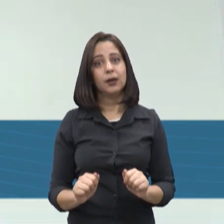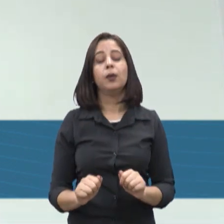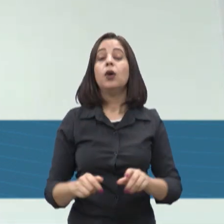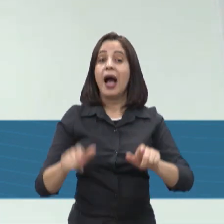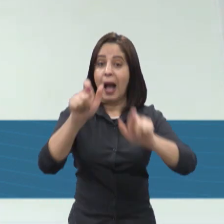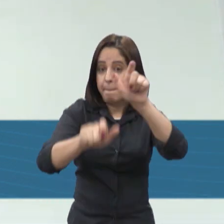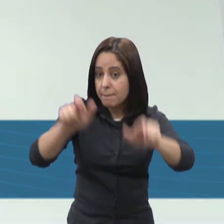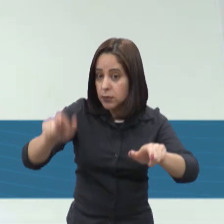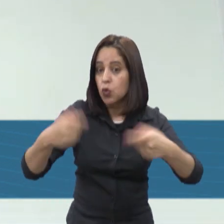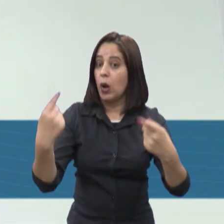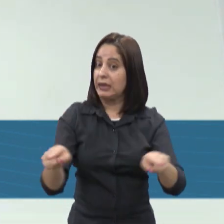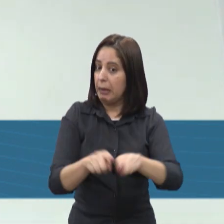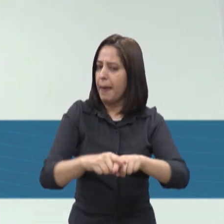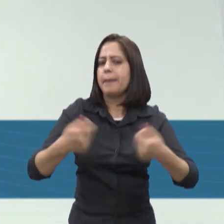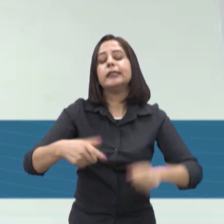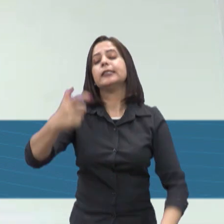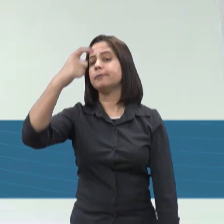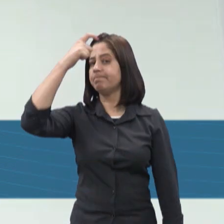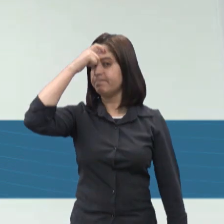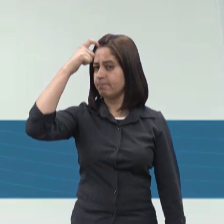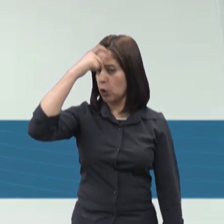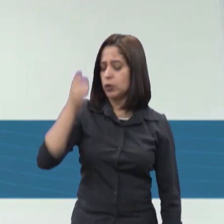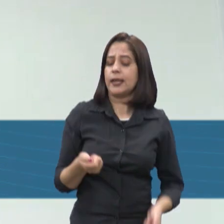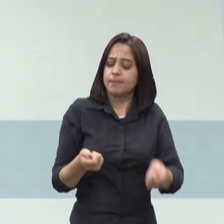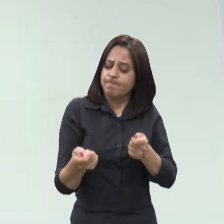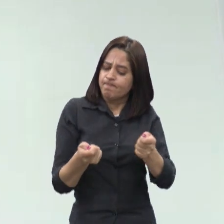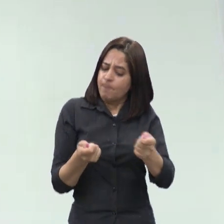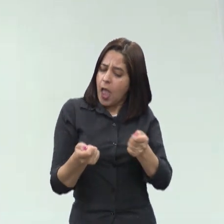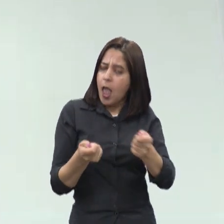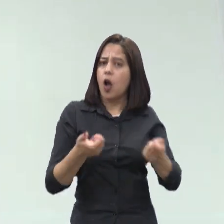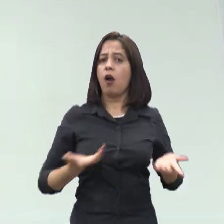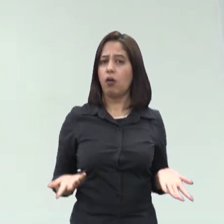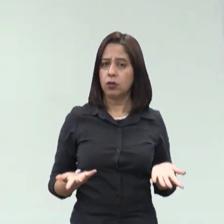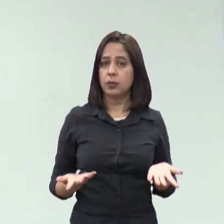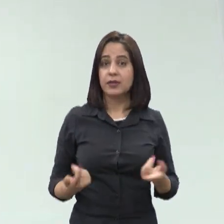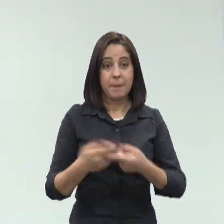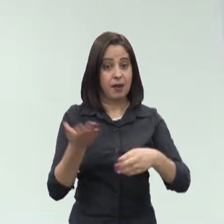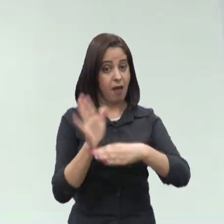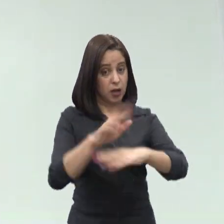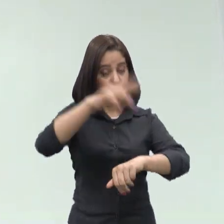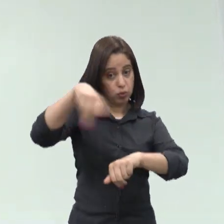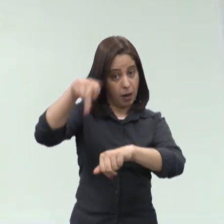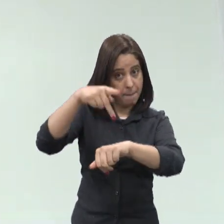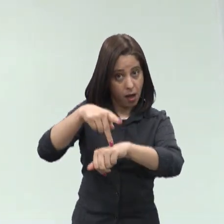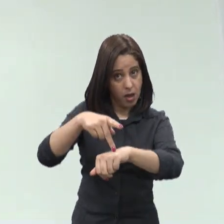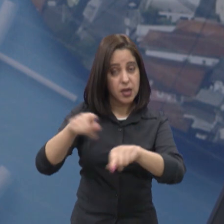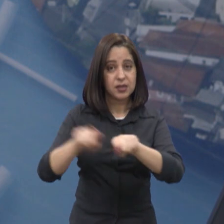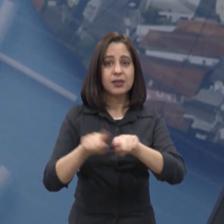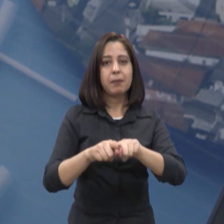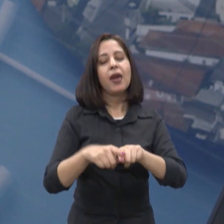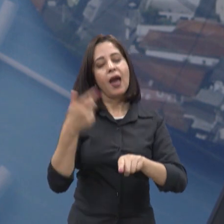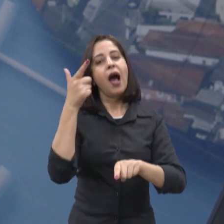consumidor ter a sua consciência e, com isso, ele não só vai estar ajudando ao país, como ao próprio bolso dele.